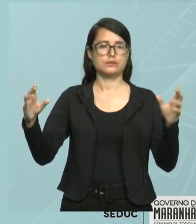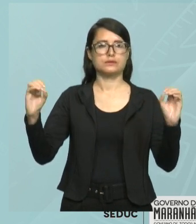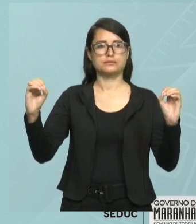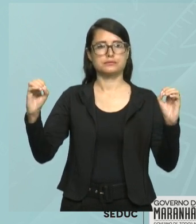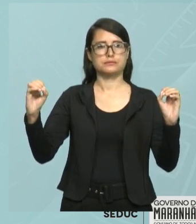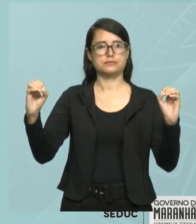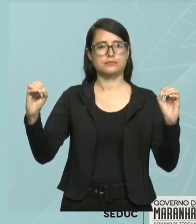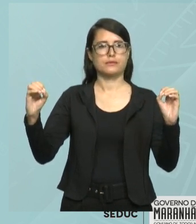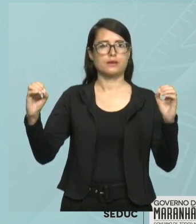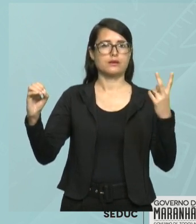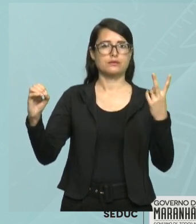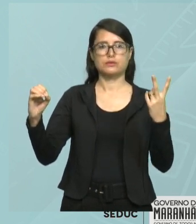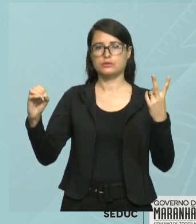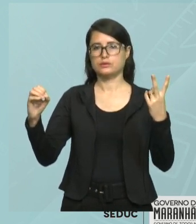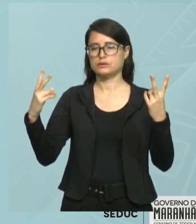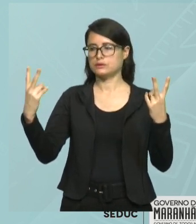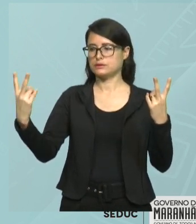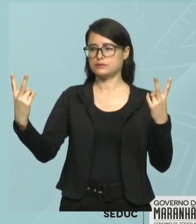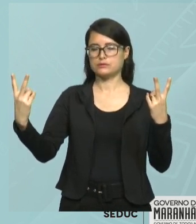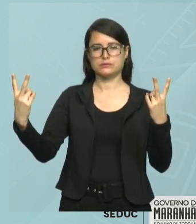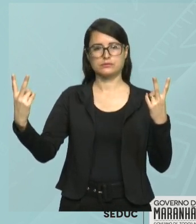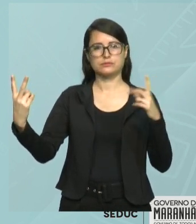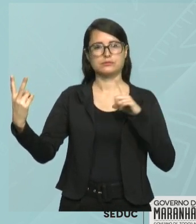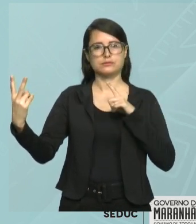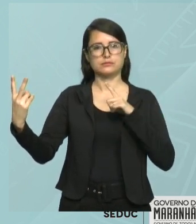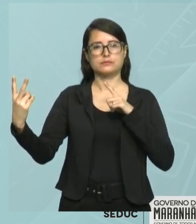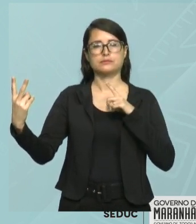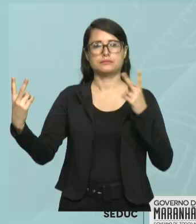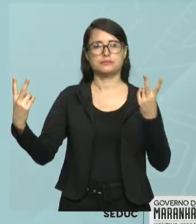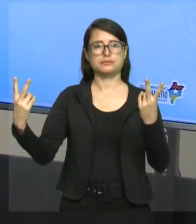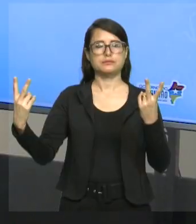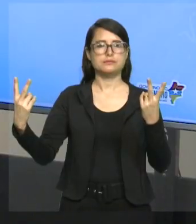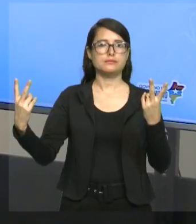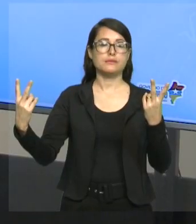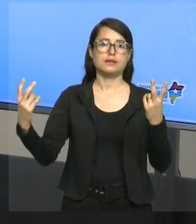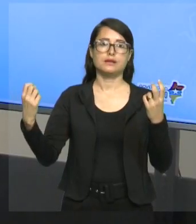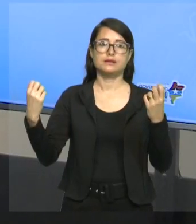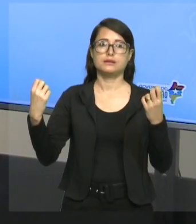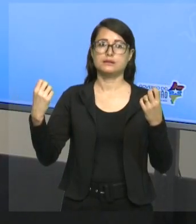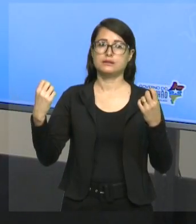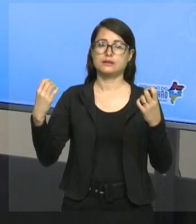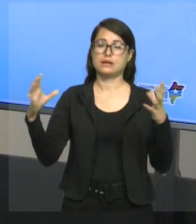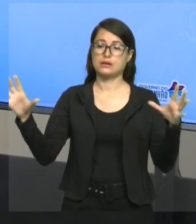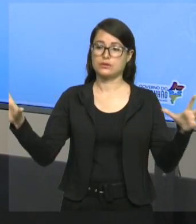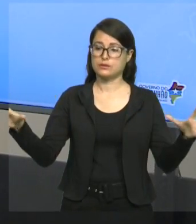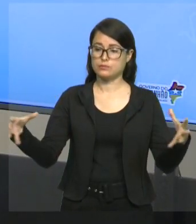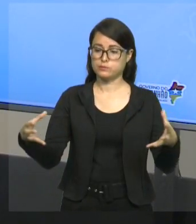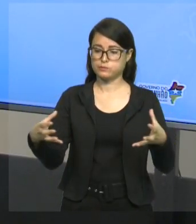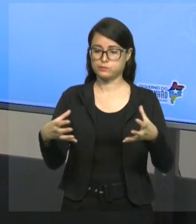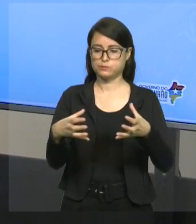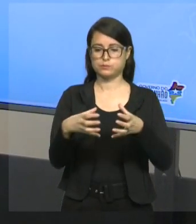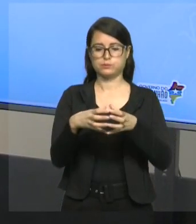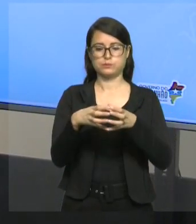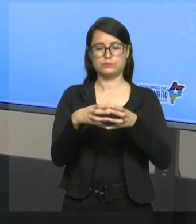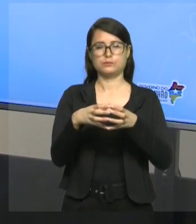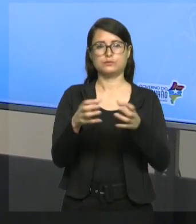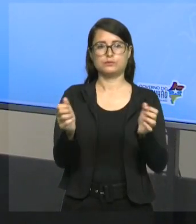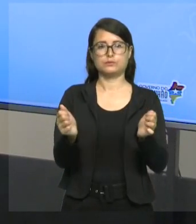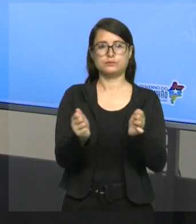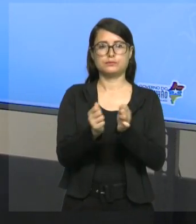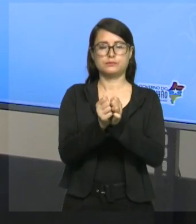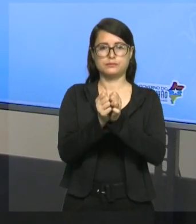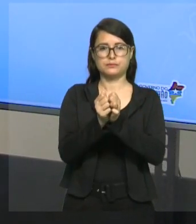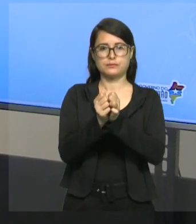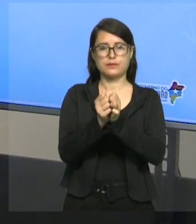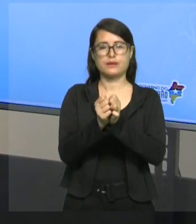Logo, esse elemento é igual a este. Nesse caso, turma, quando eu vou juntar os elementos de dois conjuntos, eu não